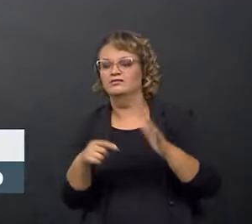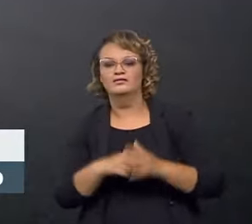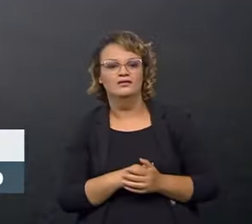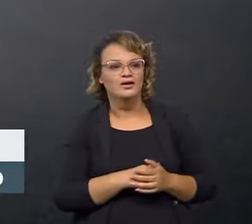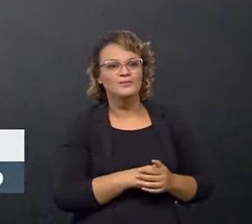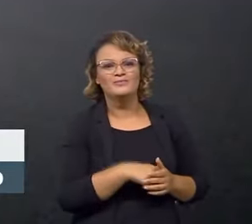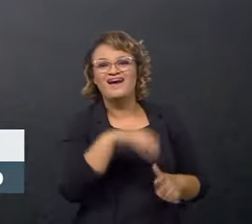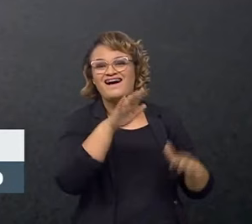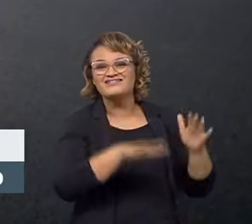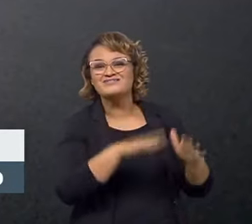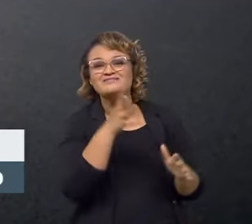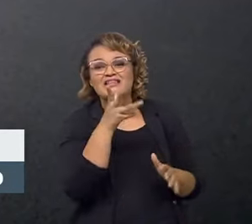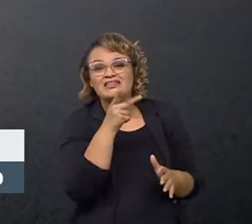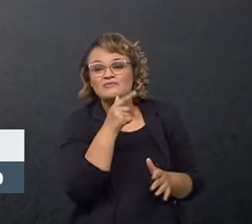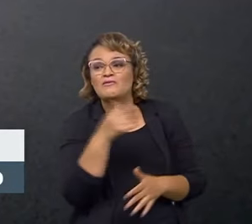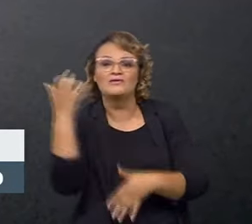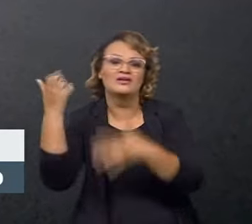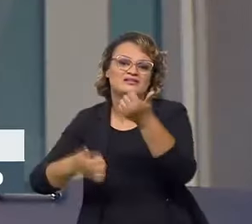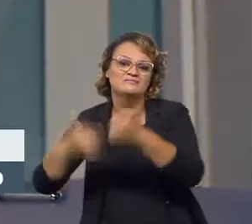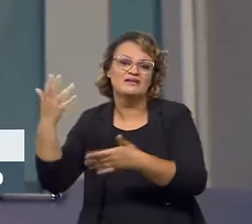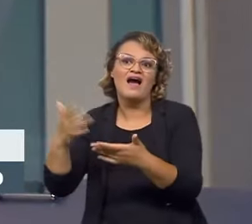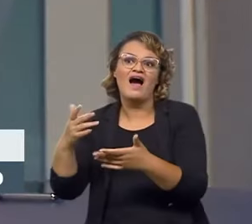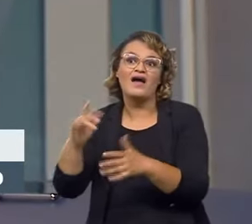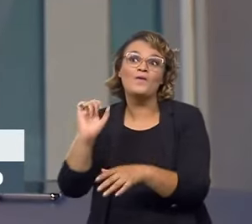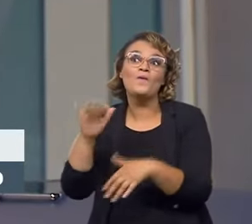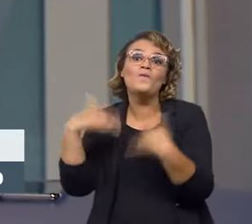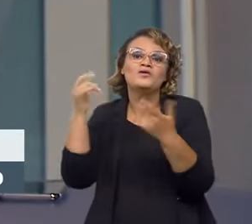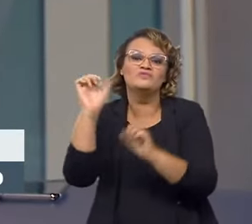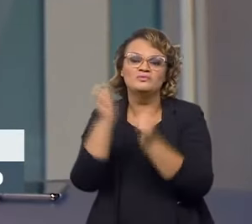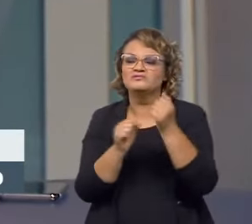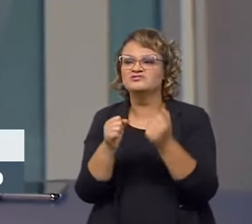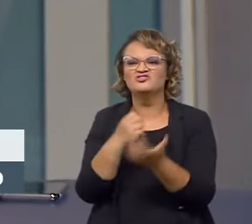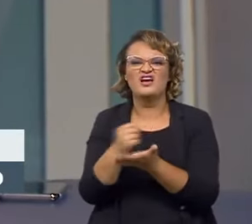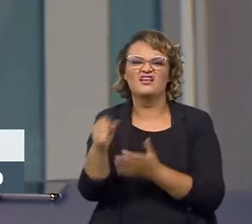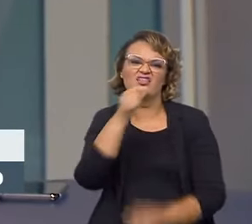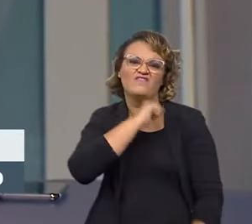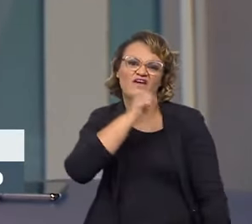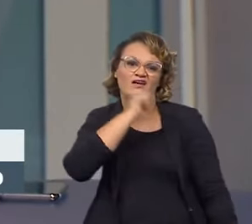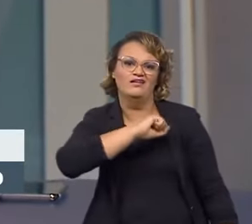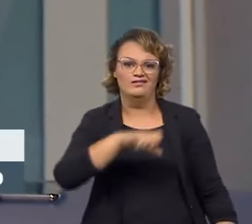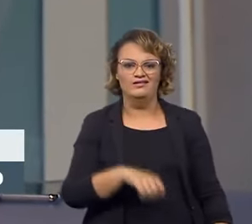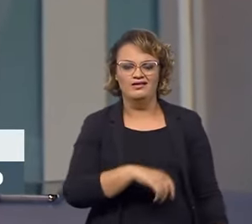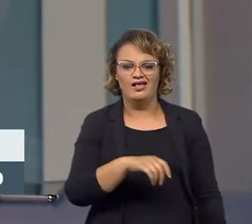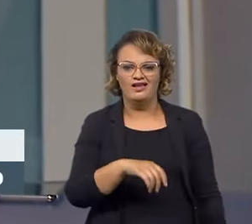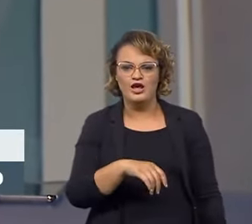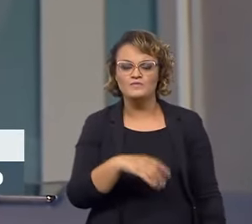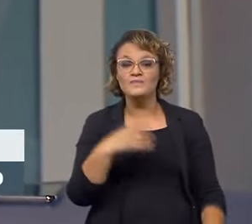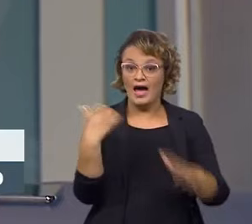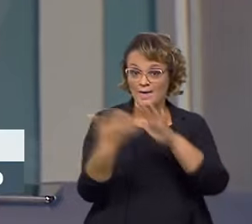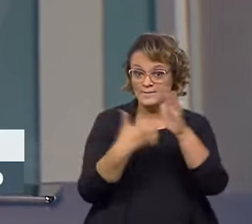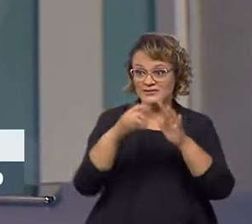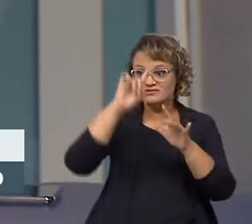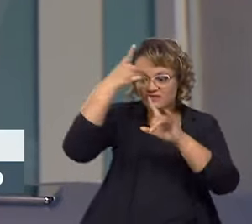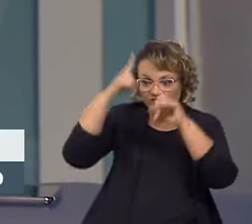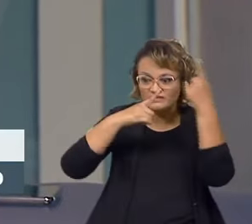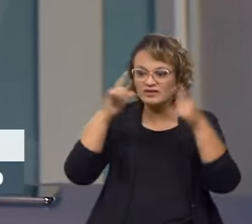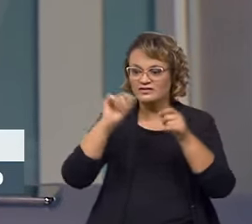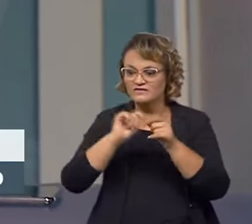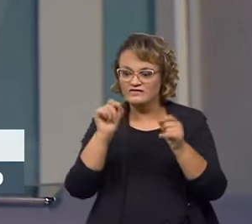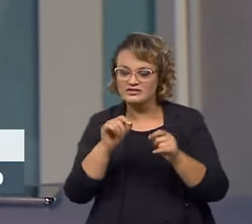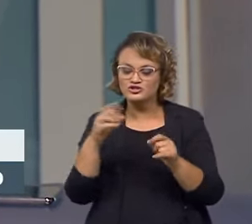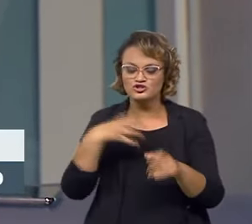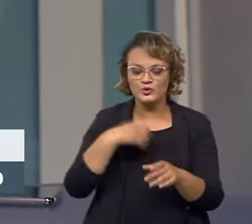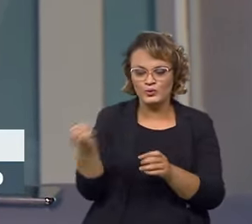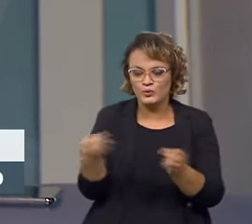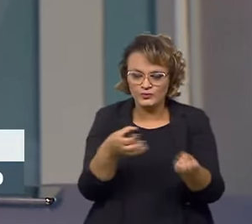é mais necessária. Não, e o pior, Marina, a empresa inventa uma nova forma de fazer, mais